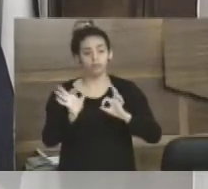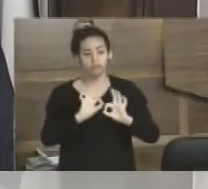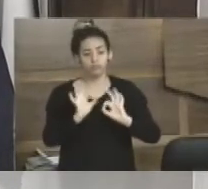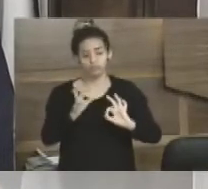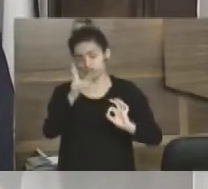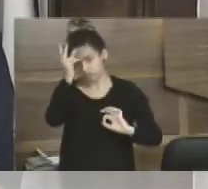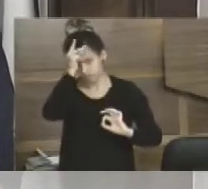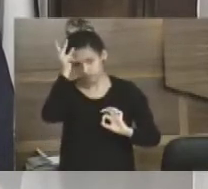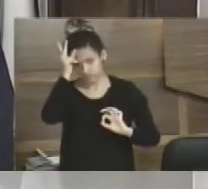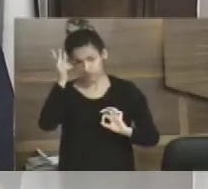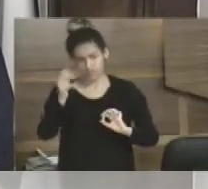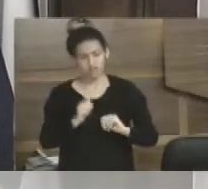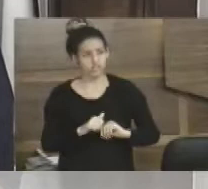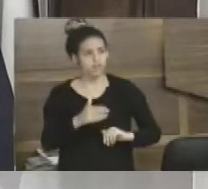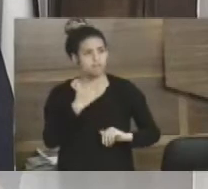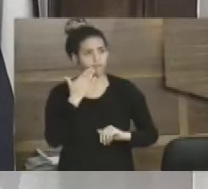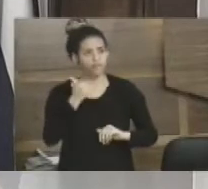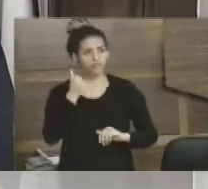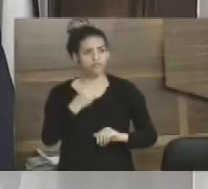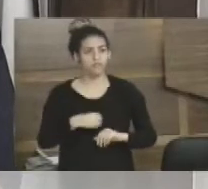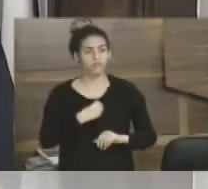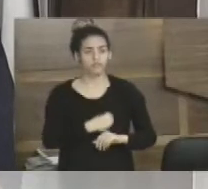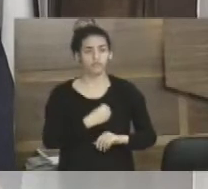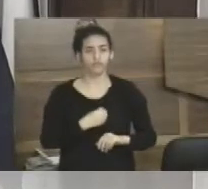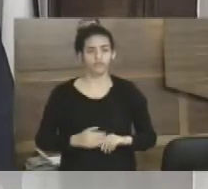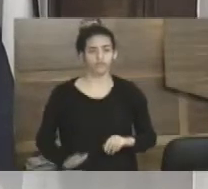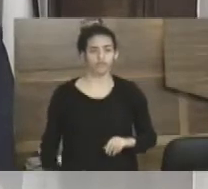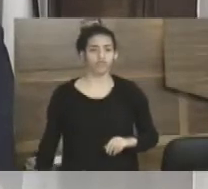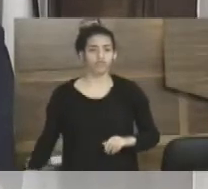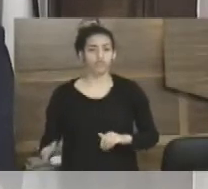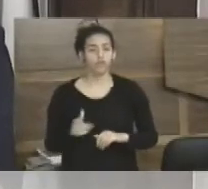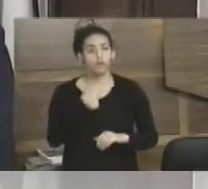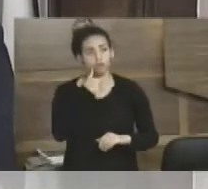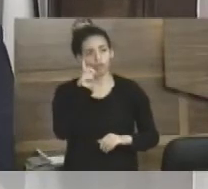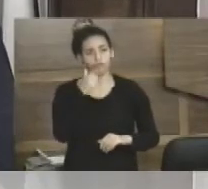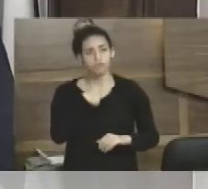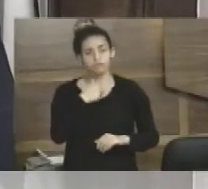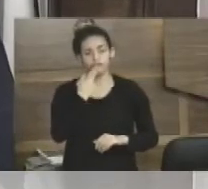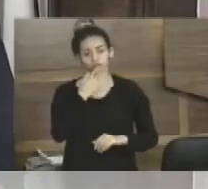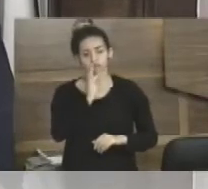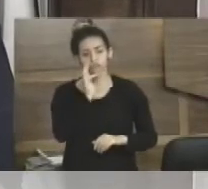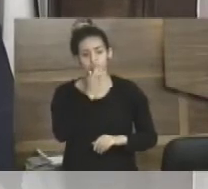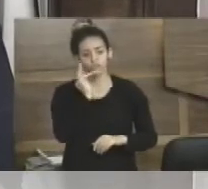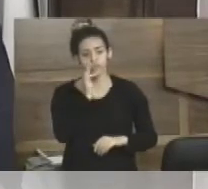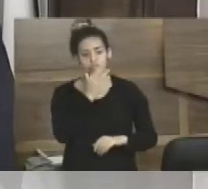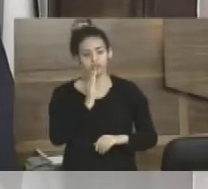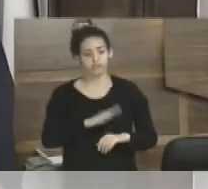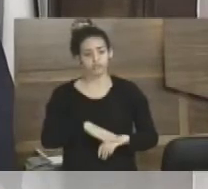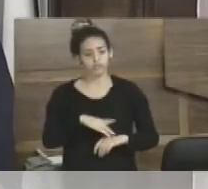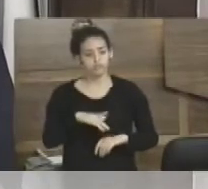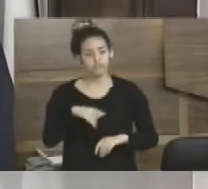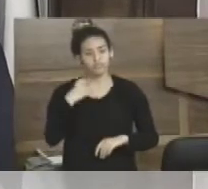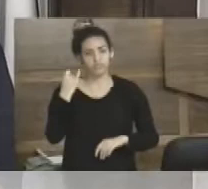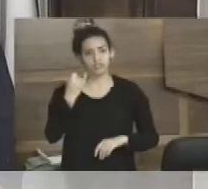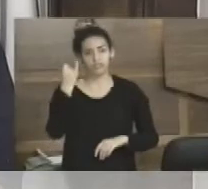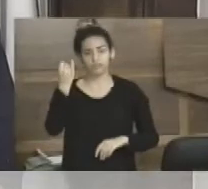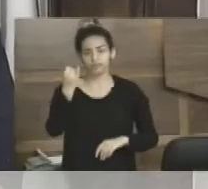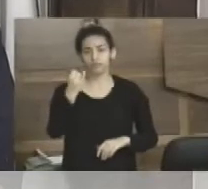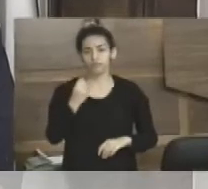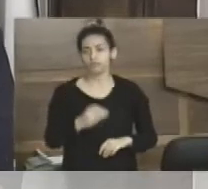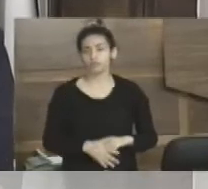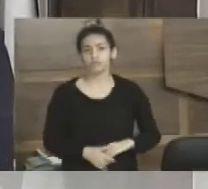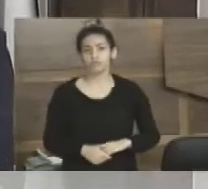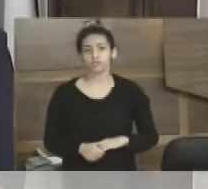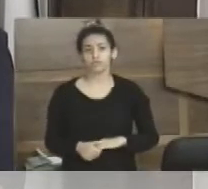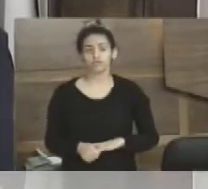prefeito, dando uma qualidade de vida para as nossas crianças, e ontem mesmo eu falei com o Fernando que a nossa maior prioridade lá, a nossa